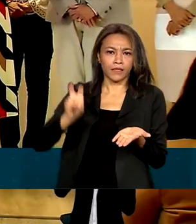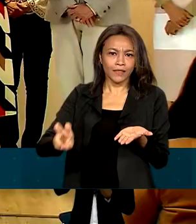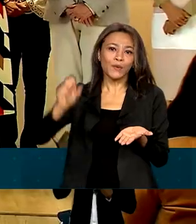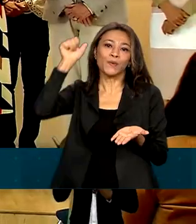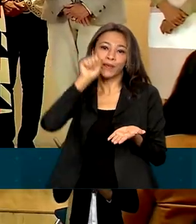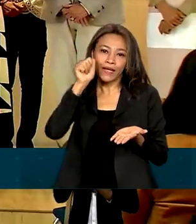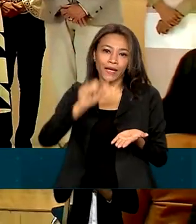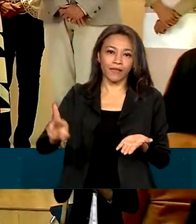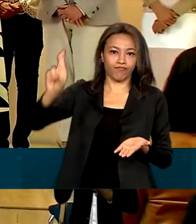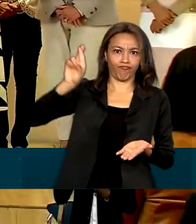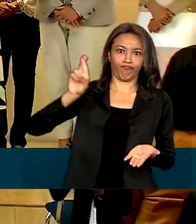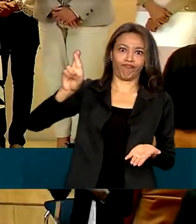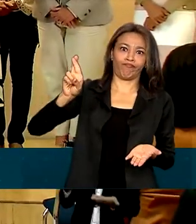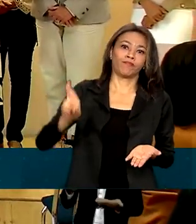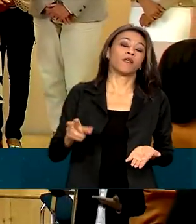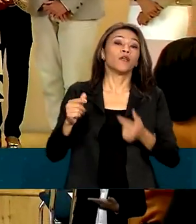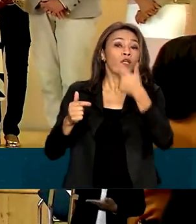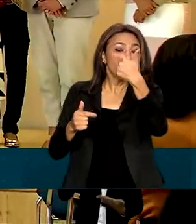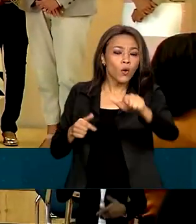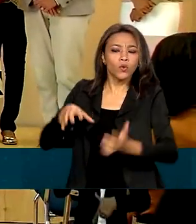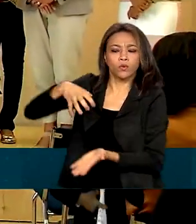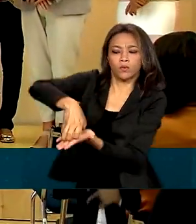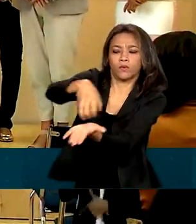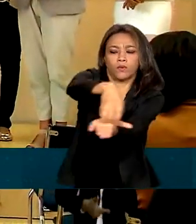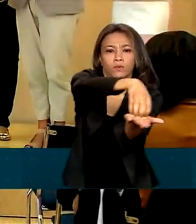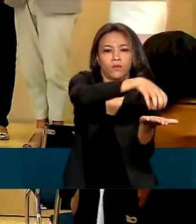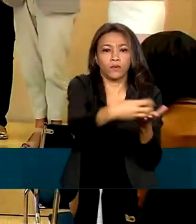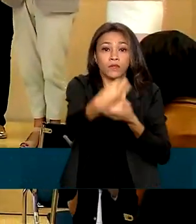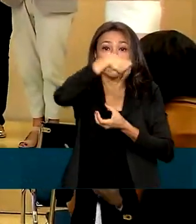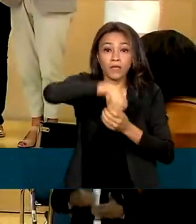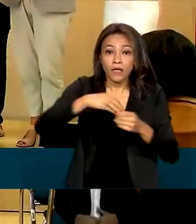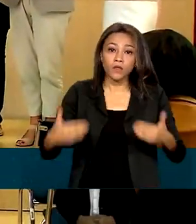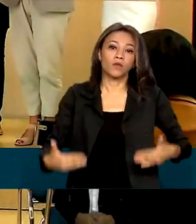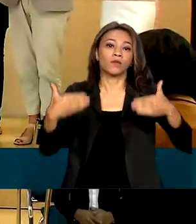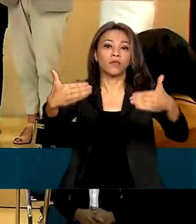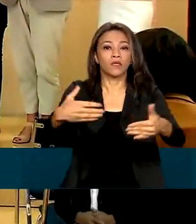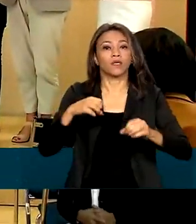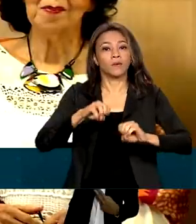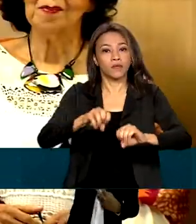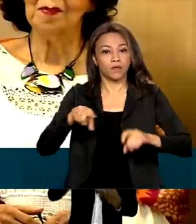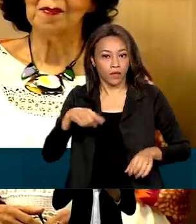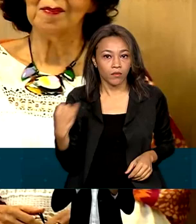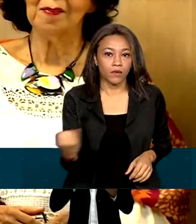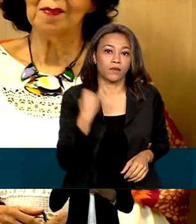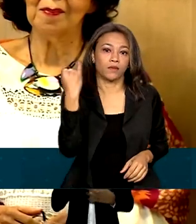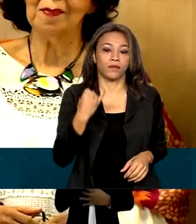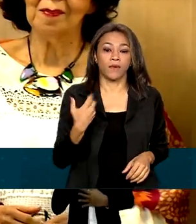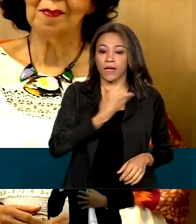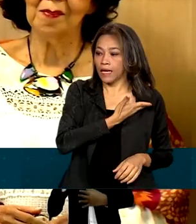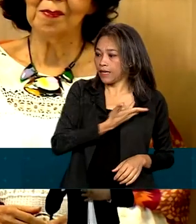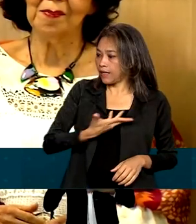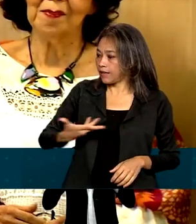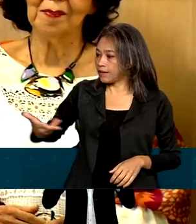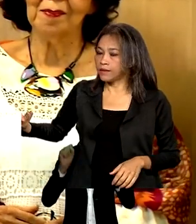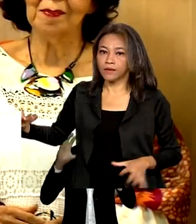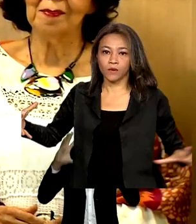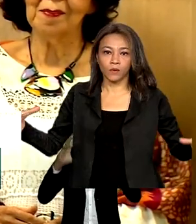mulheres, além de outros órgãos importantes do Ministério da Educação. Esse time vai